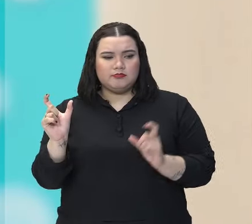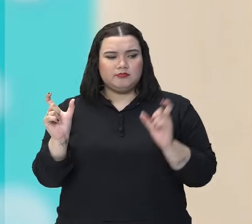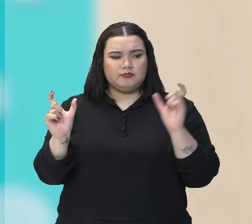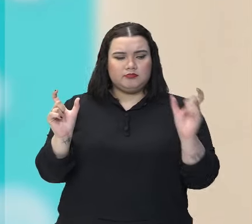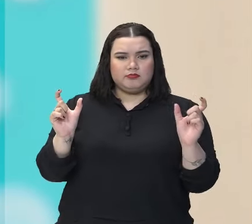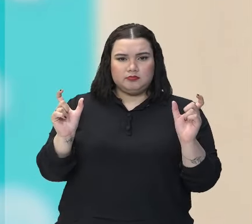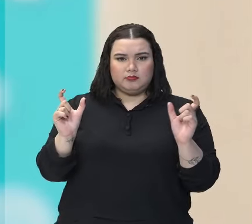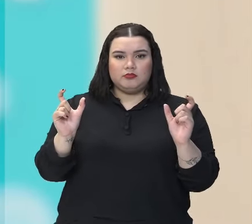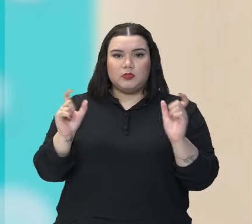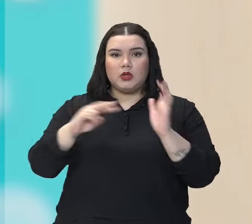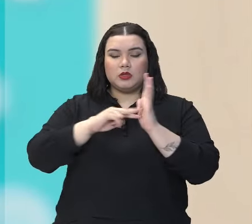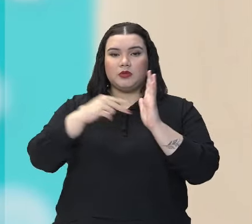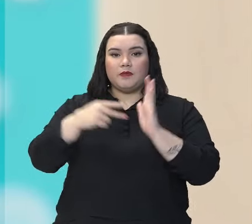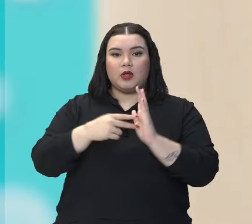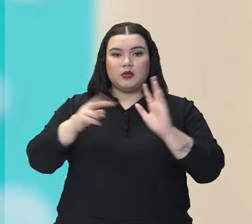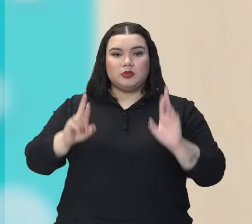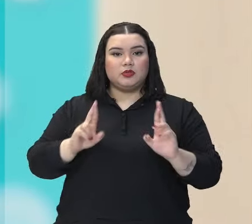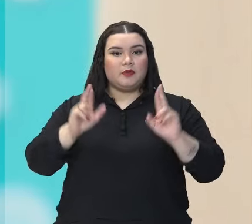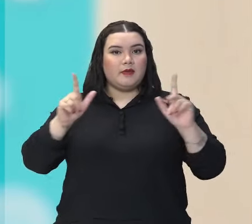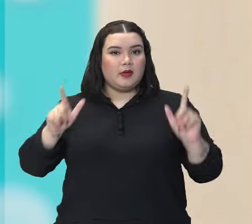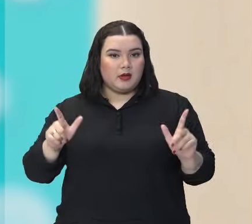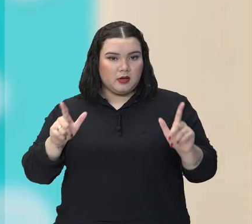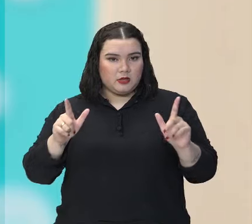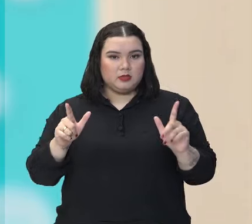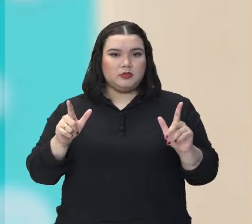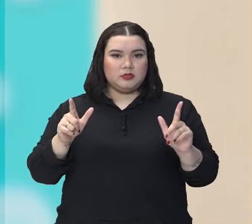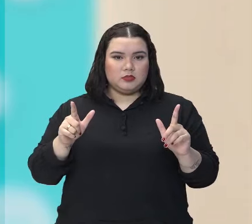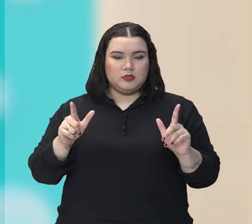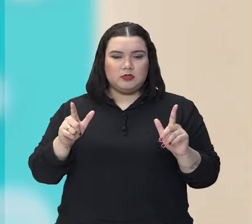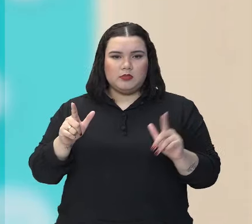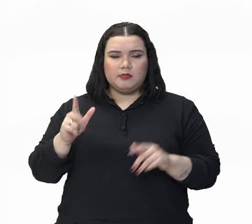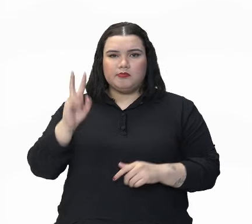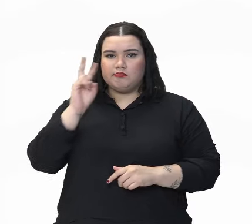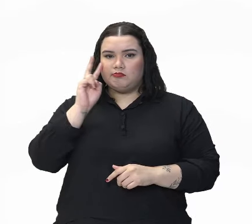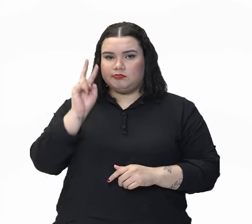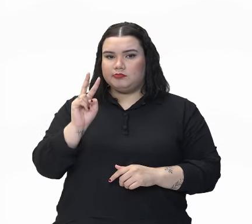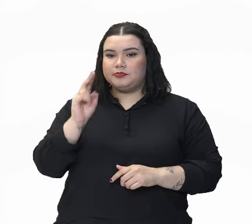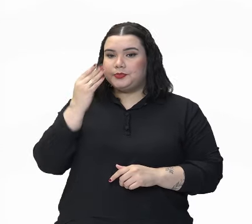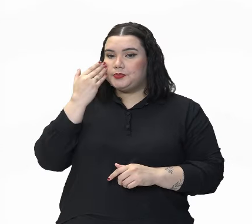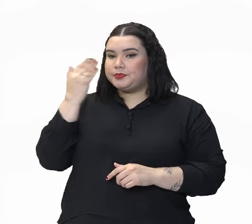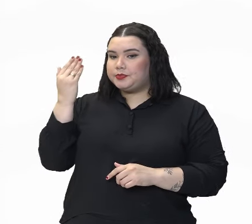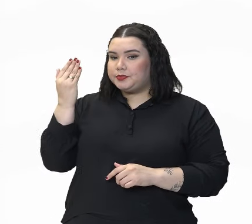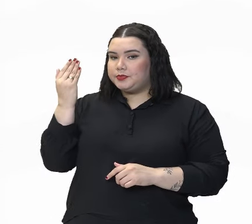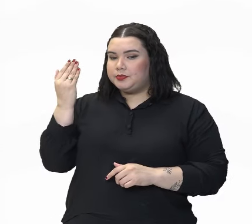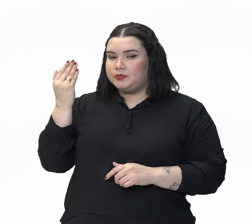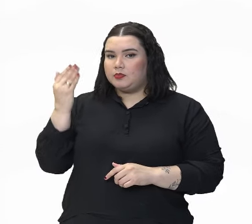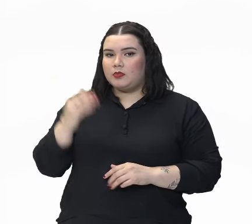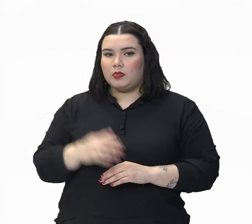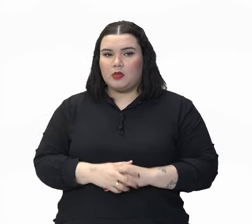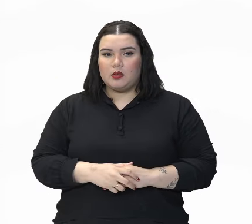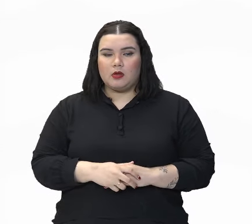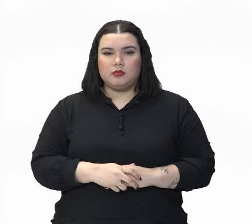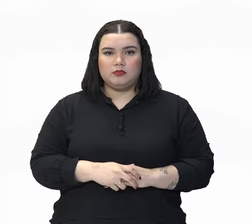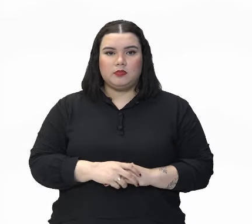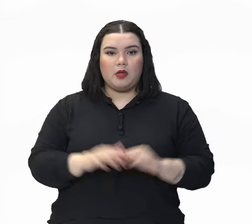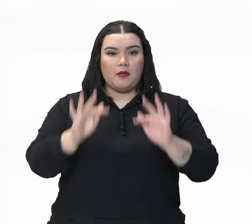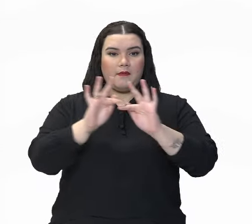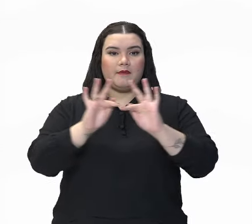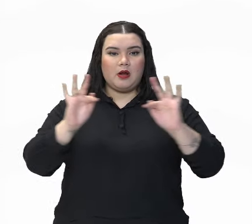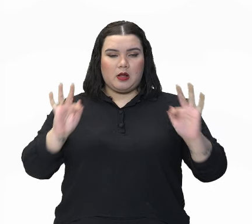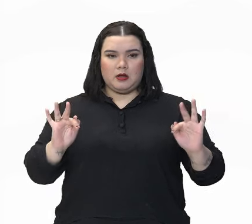sentidos opostos. Vamos voltar lá para vocês verificarem. Então, isso mostra a